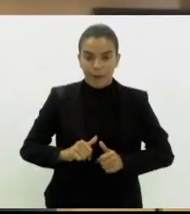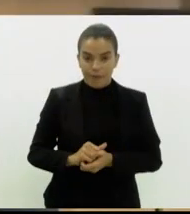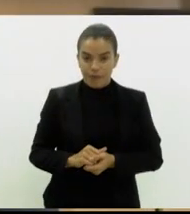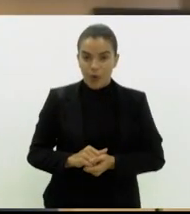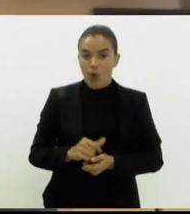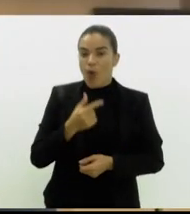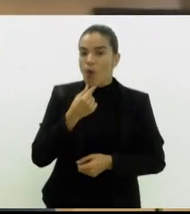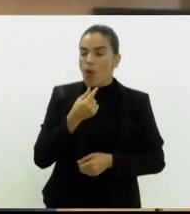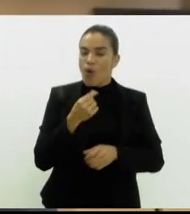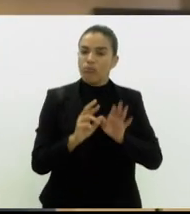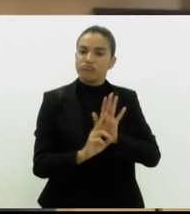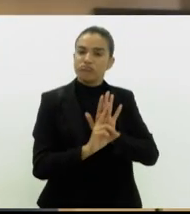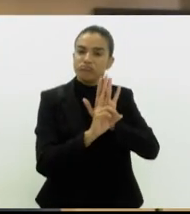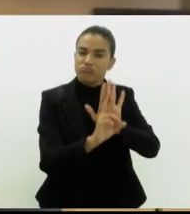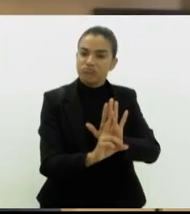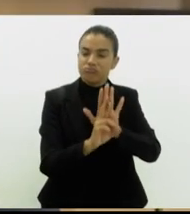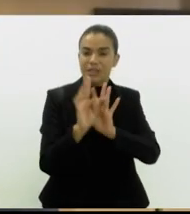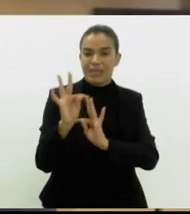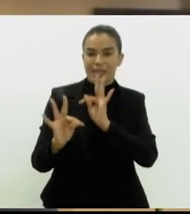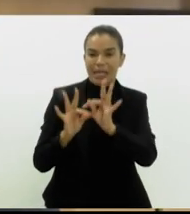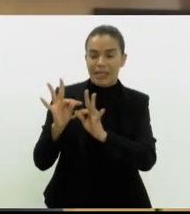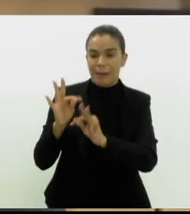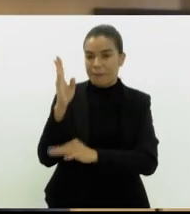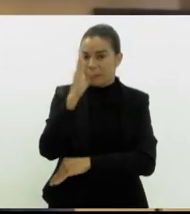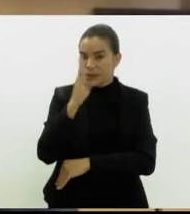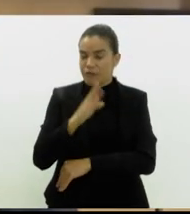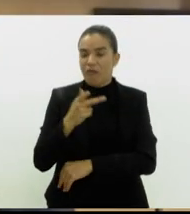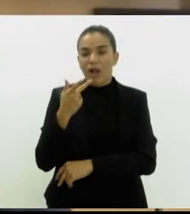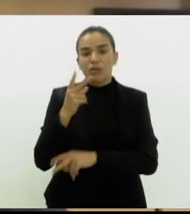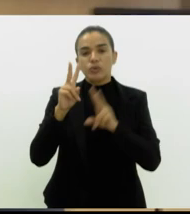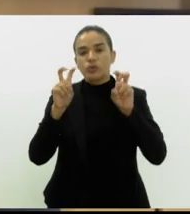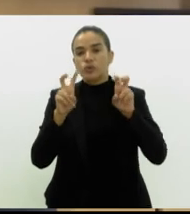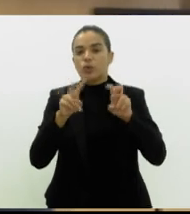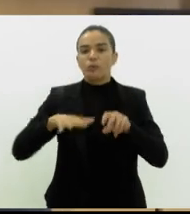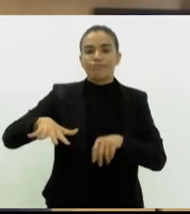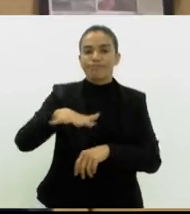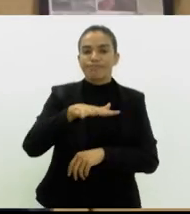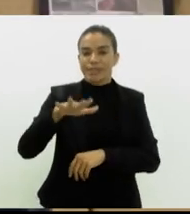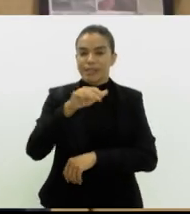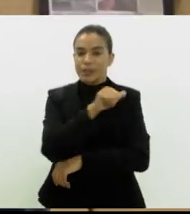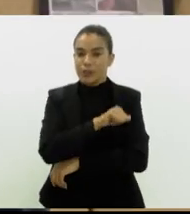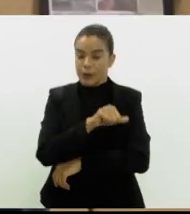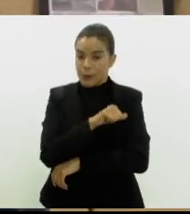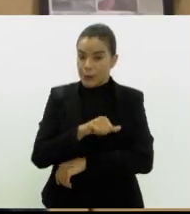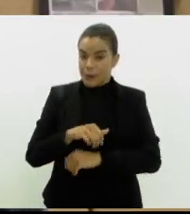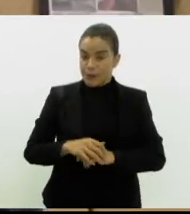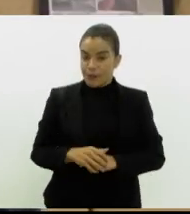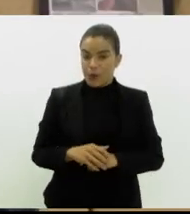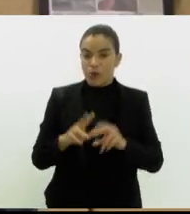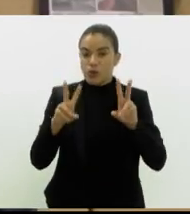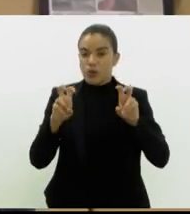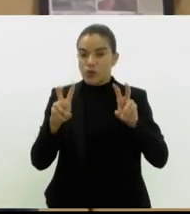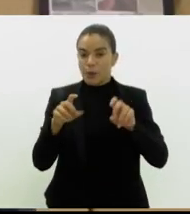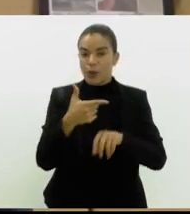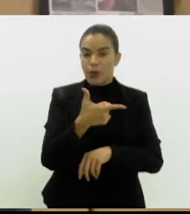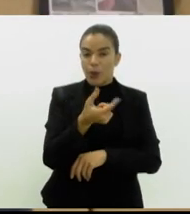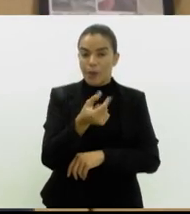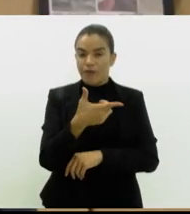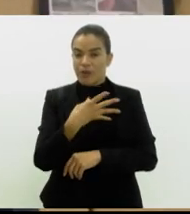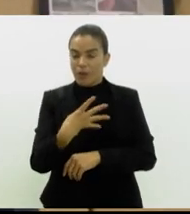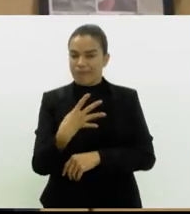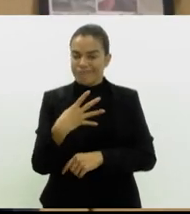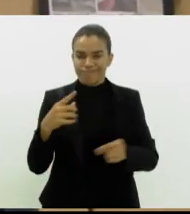porta-voz da Trata Brasil, André Machado, comenta o cenário do Rio de Janeiro. O ranking do saneamento 2024 foi de